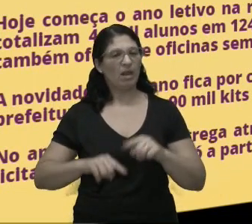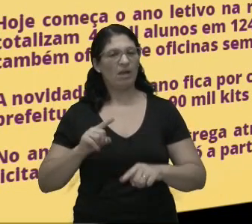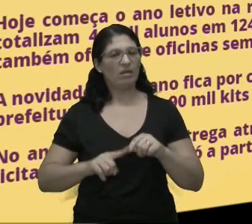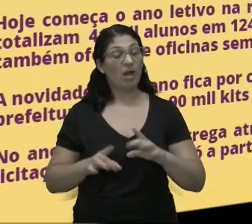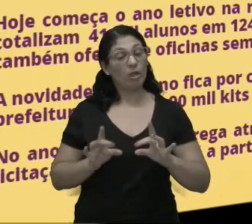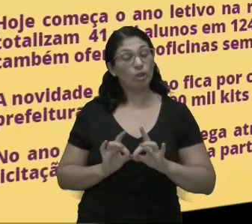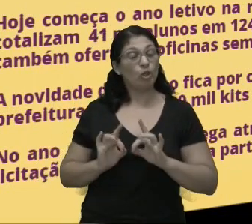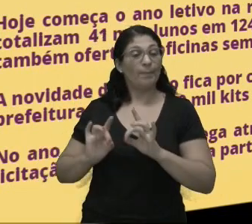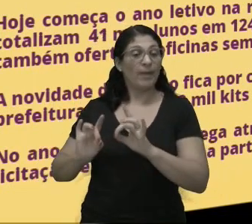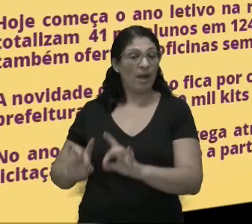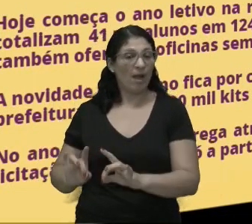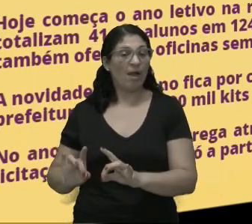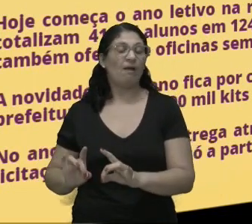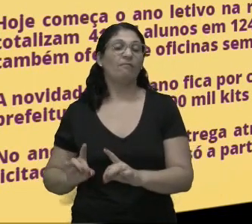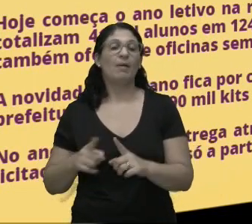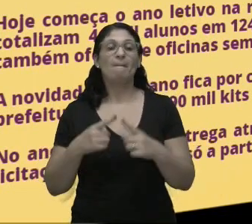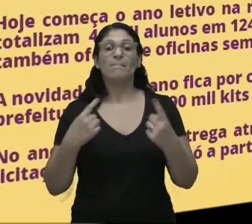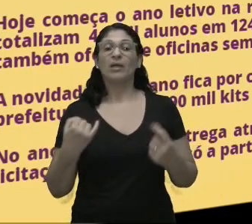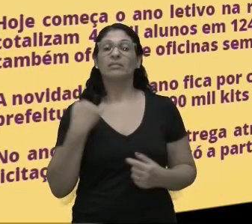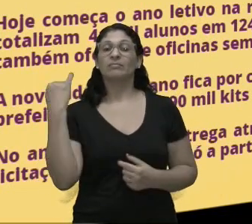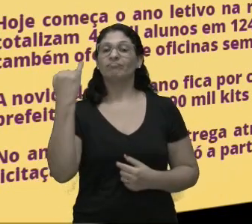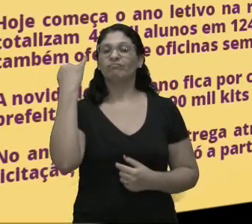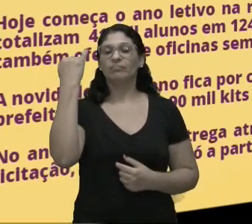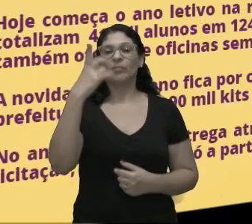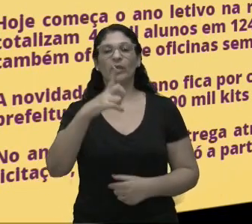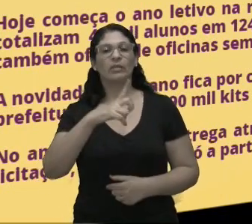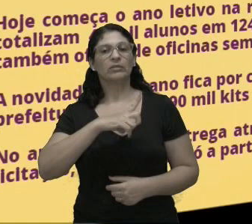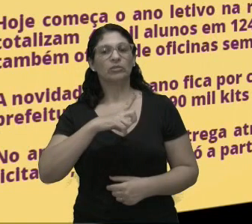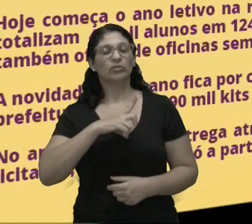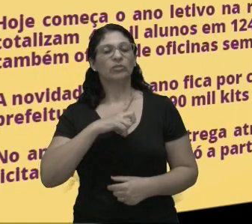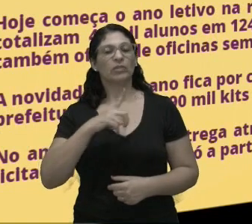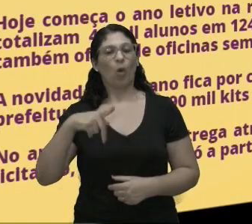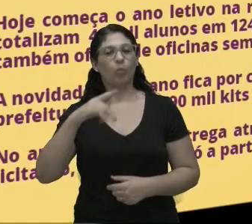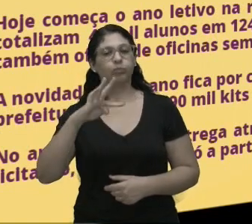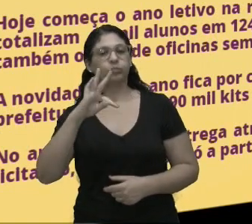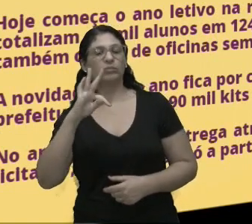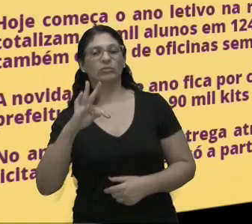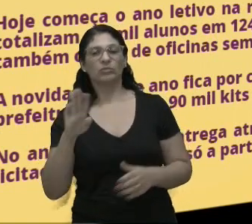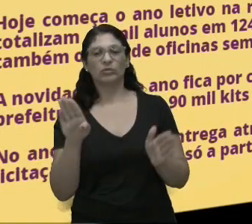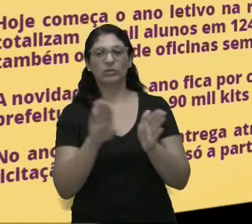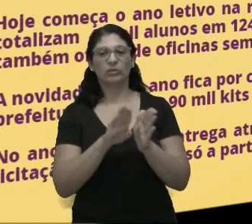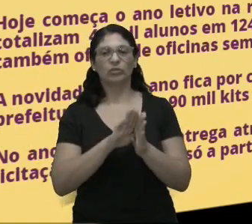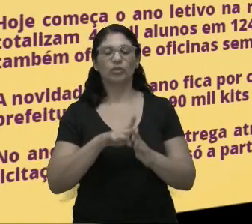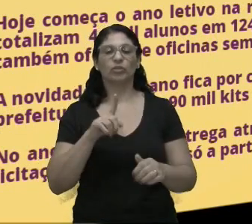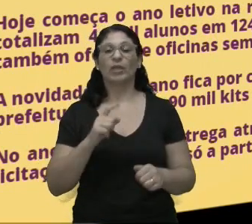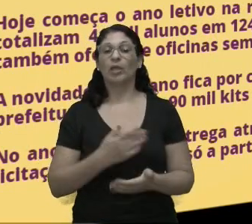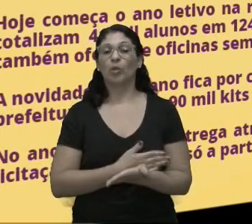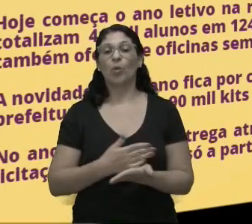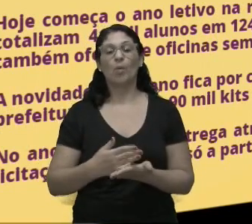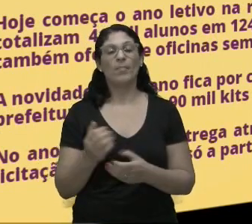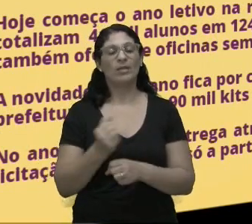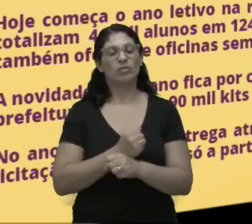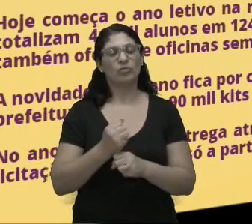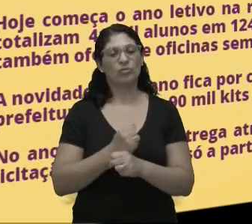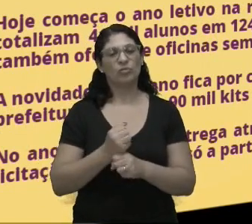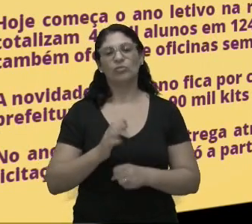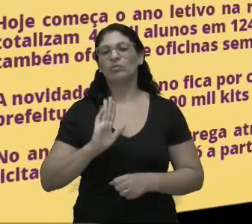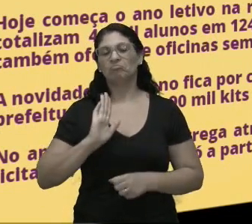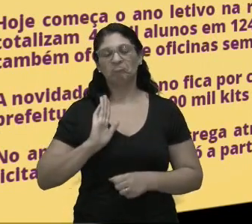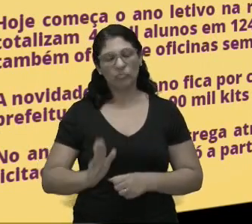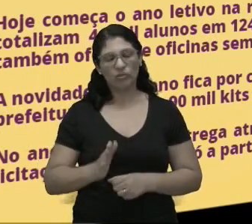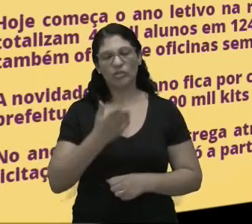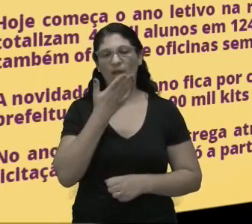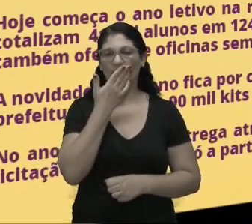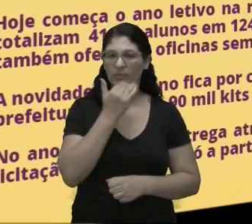sobravam, mas é importante que esses kits cheguem logo no início já para que as crianças